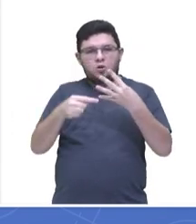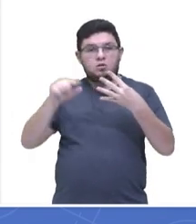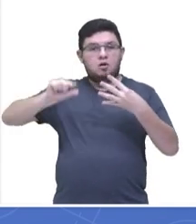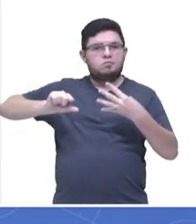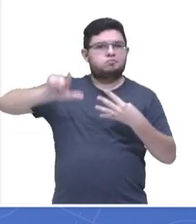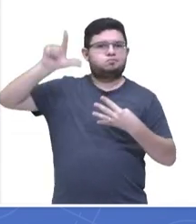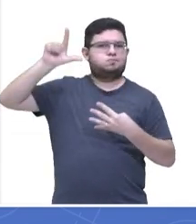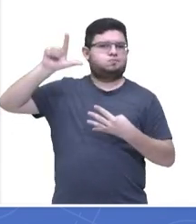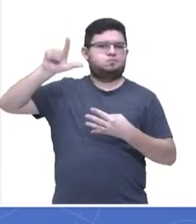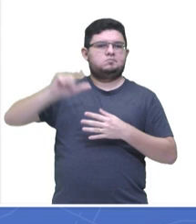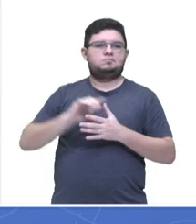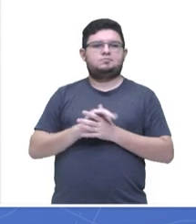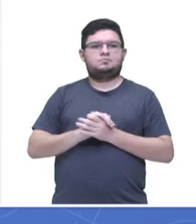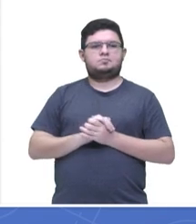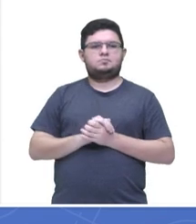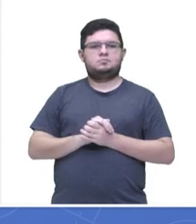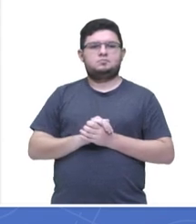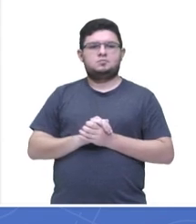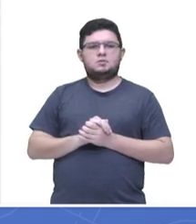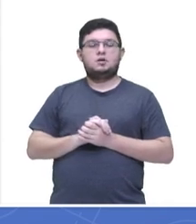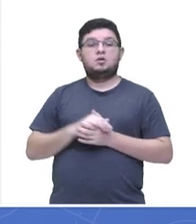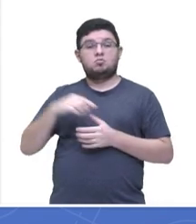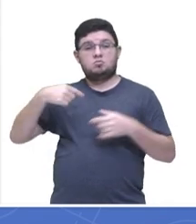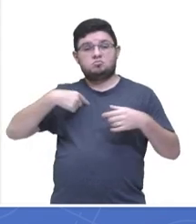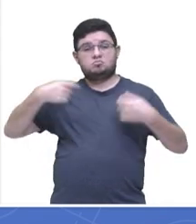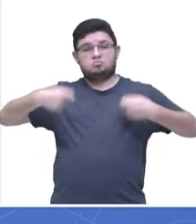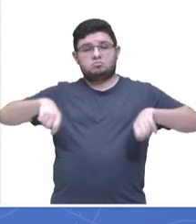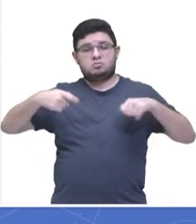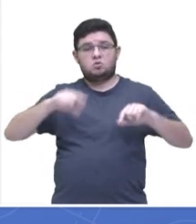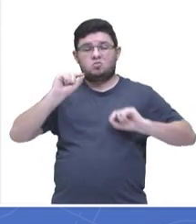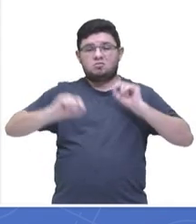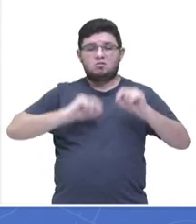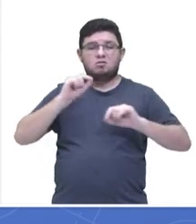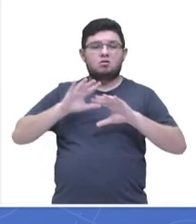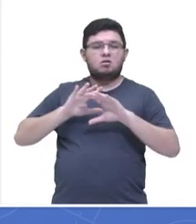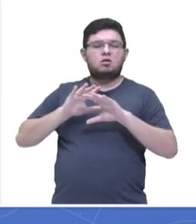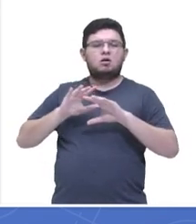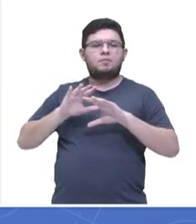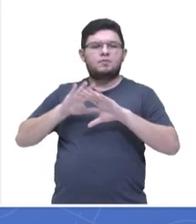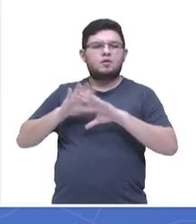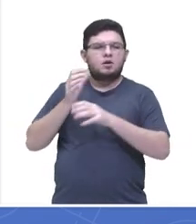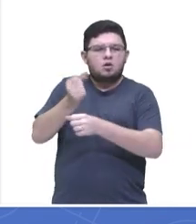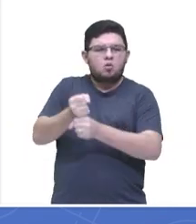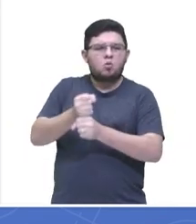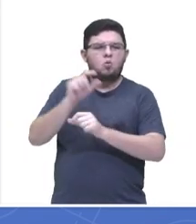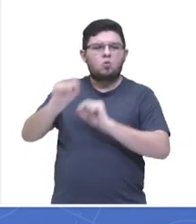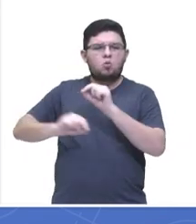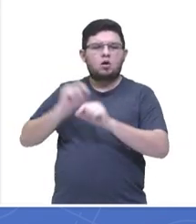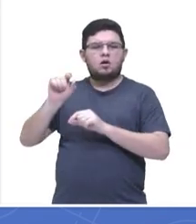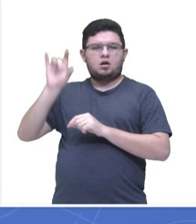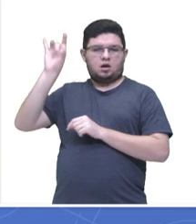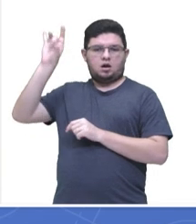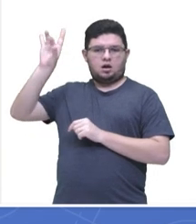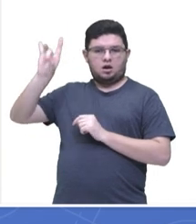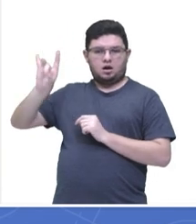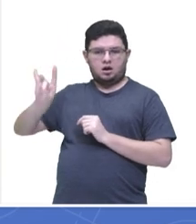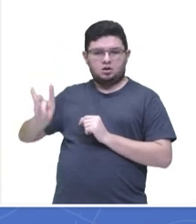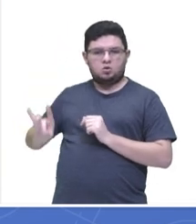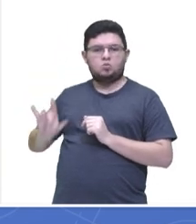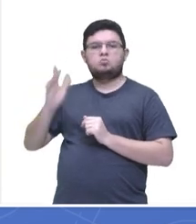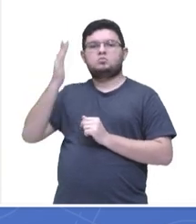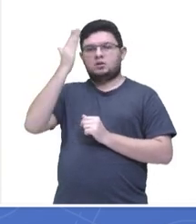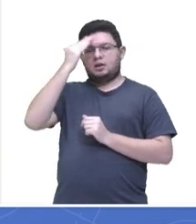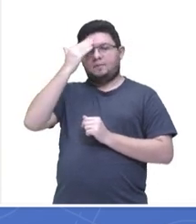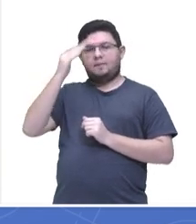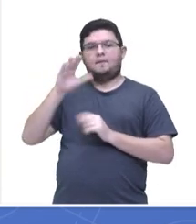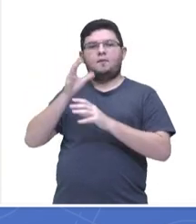Ou seja, pessoal, eu tenho que calcular a mediana de cada um desses candidatos, tá